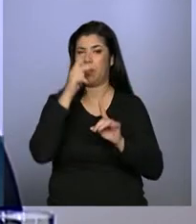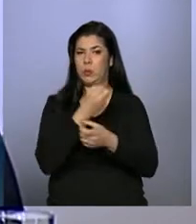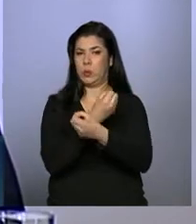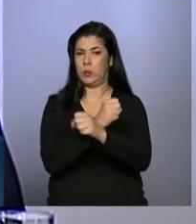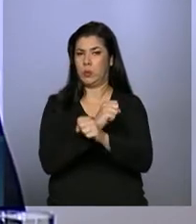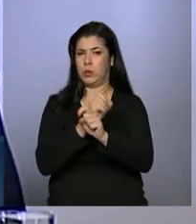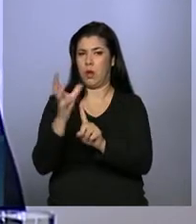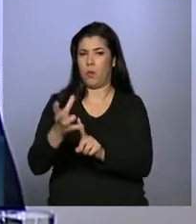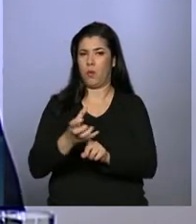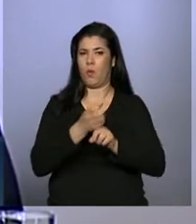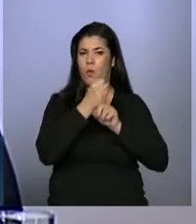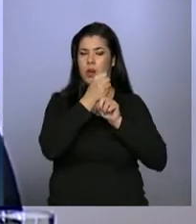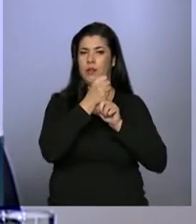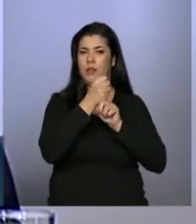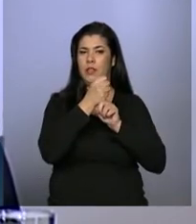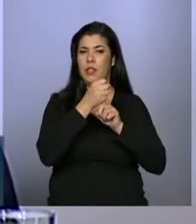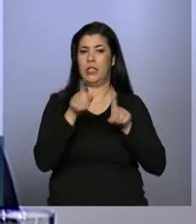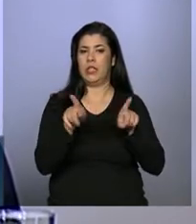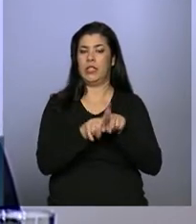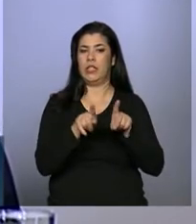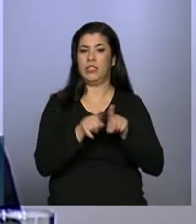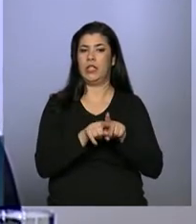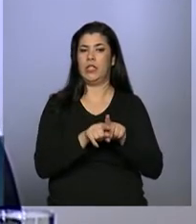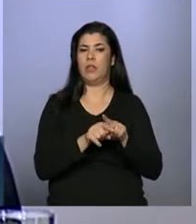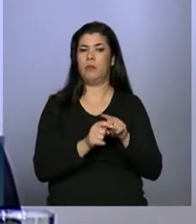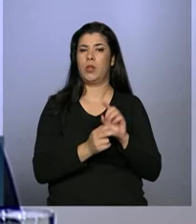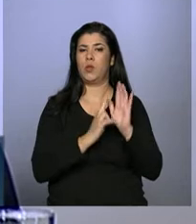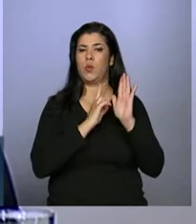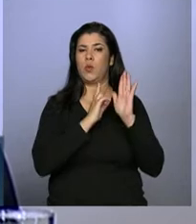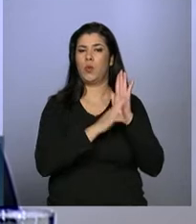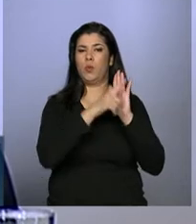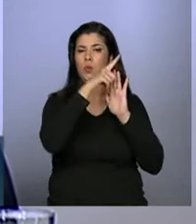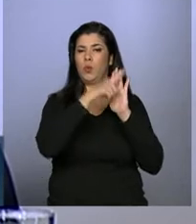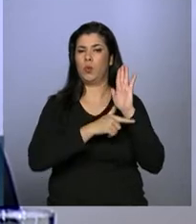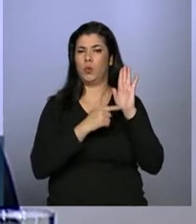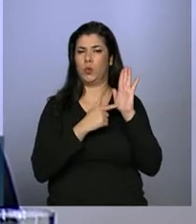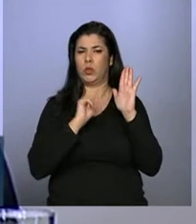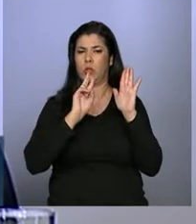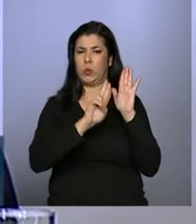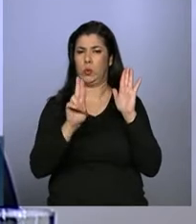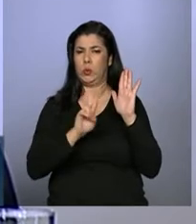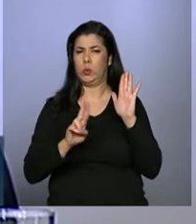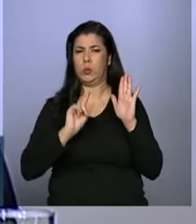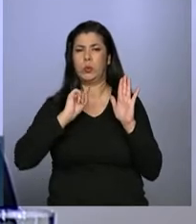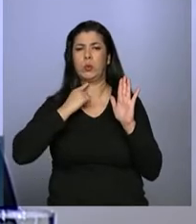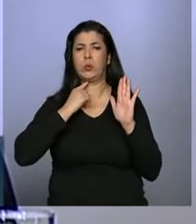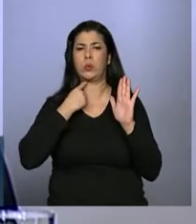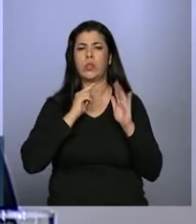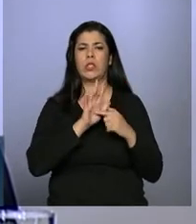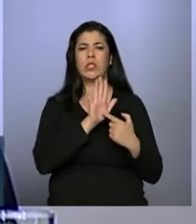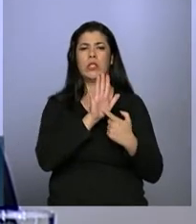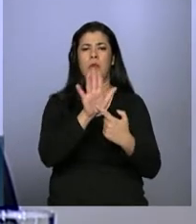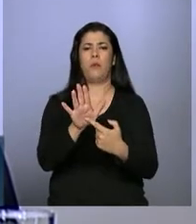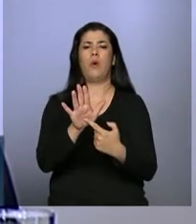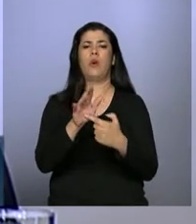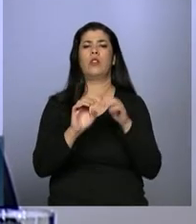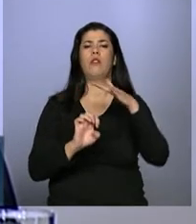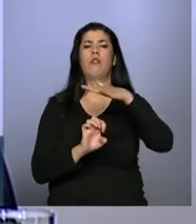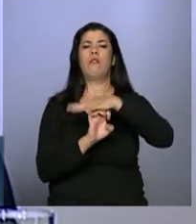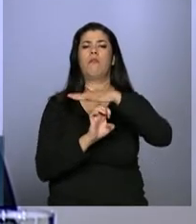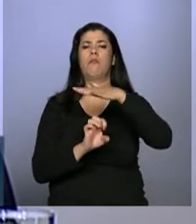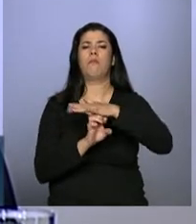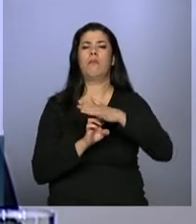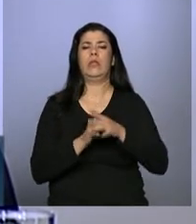e a lista suja que torna público os nomes dos empresários que